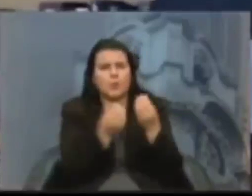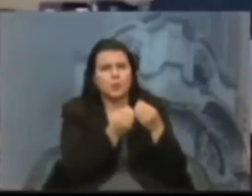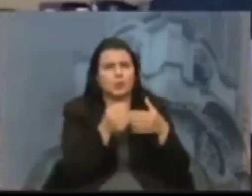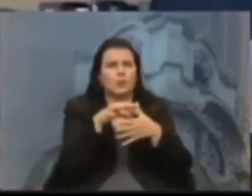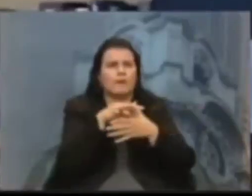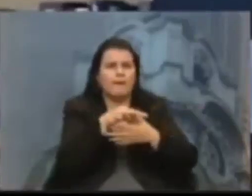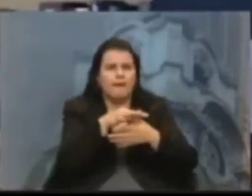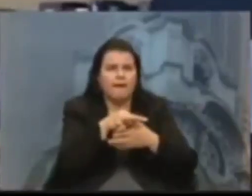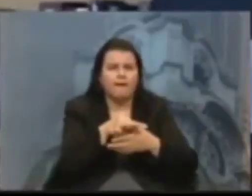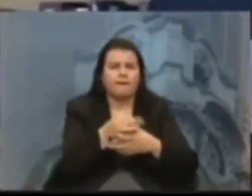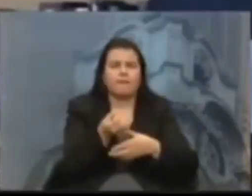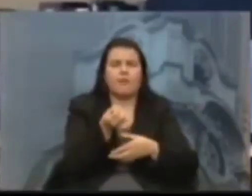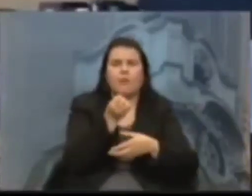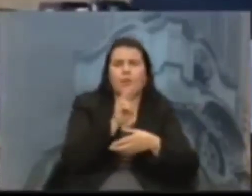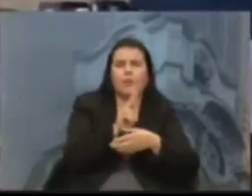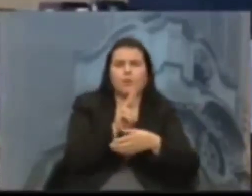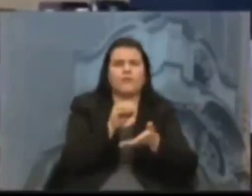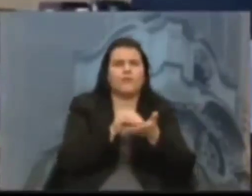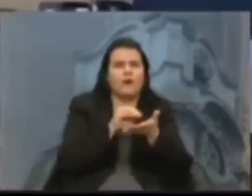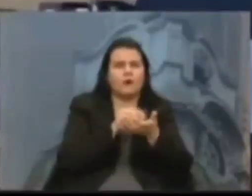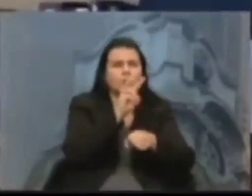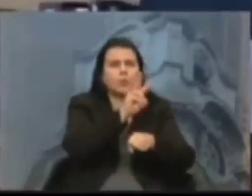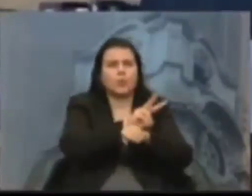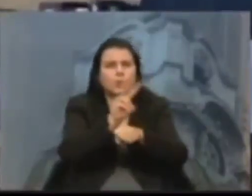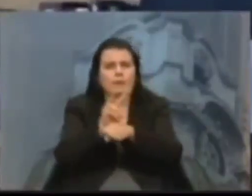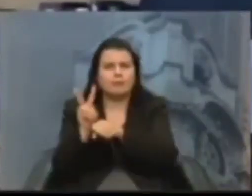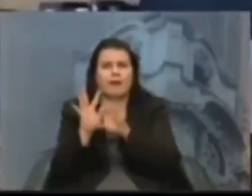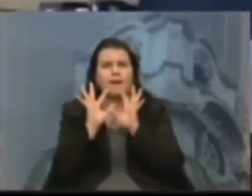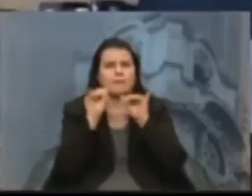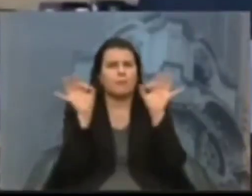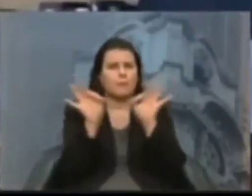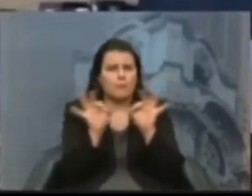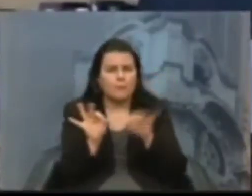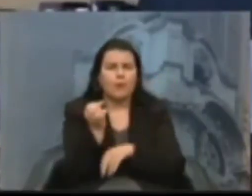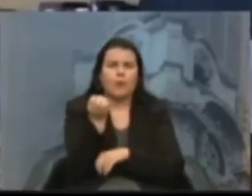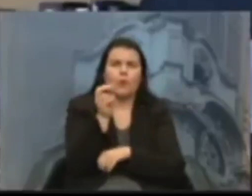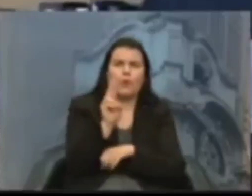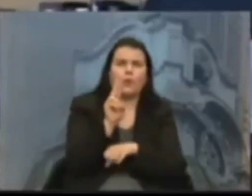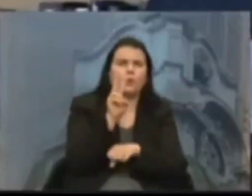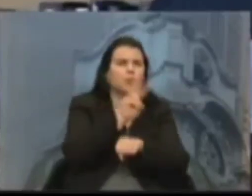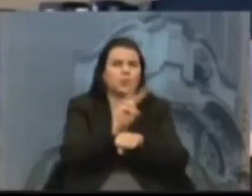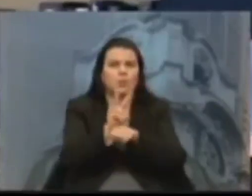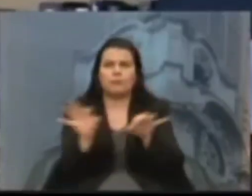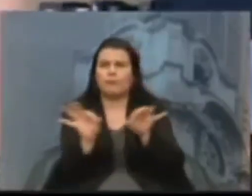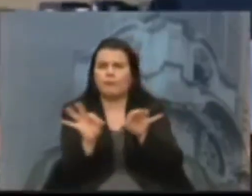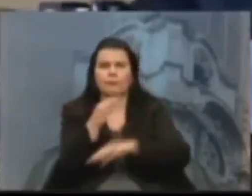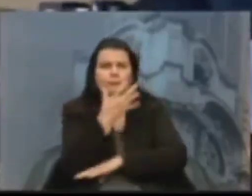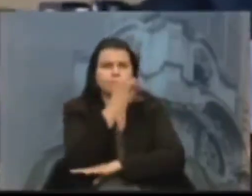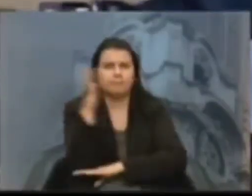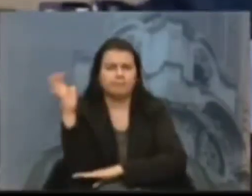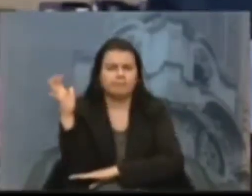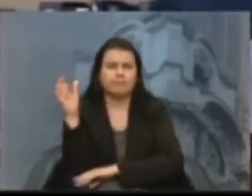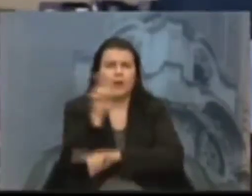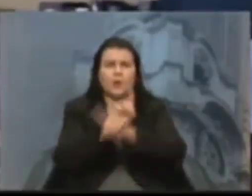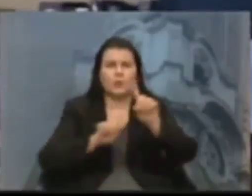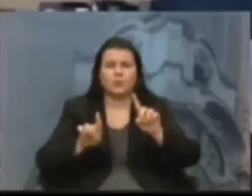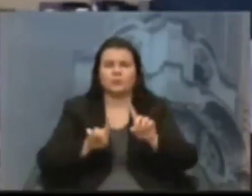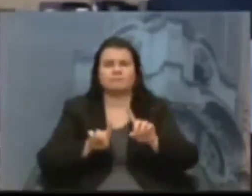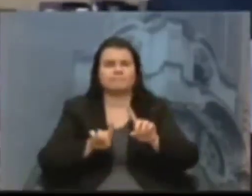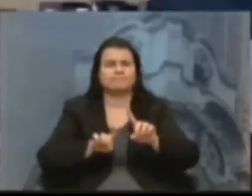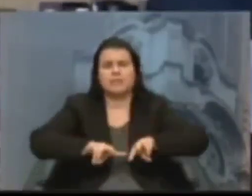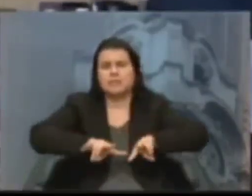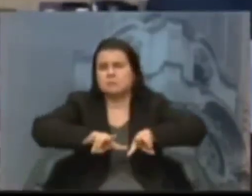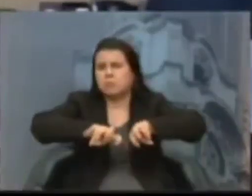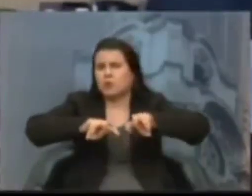animais, da falta de cuidado com o meio ambiente, da extrema exploração a que